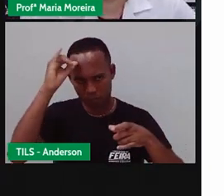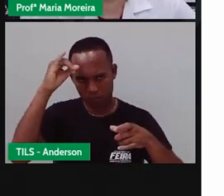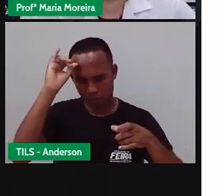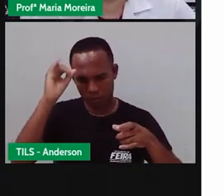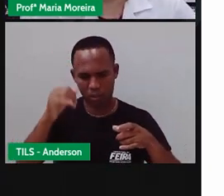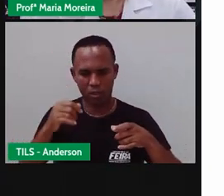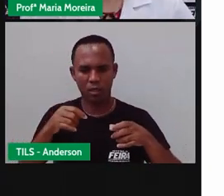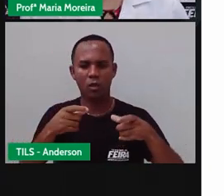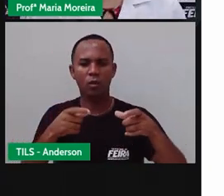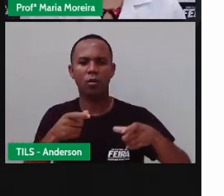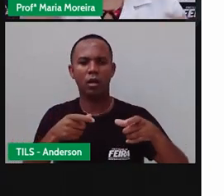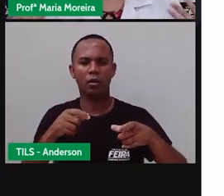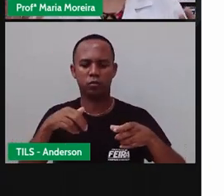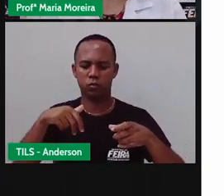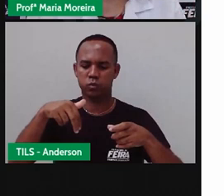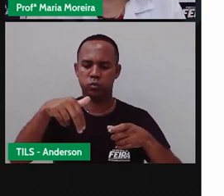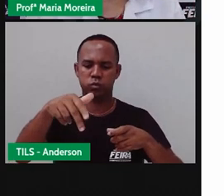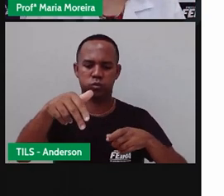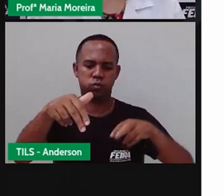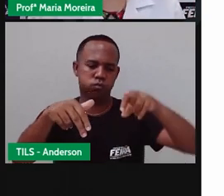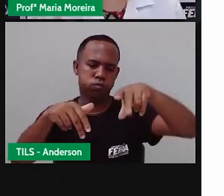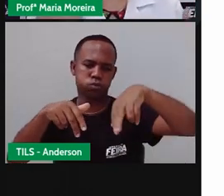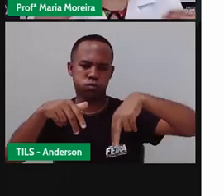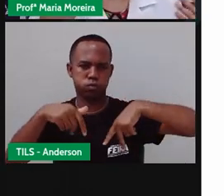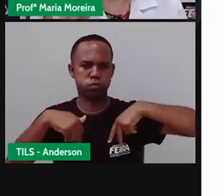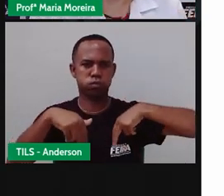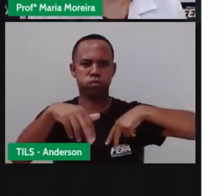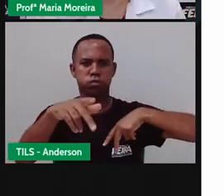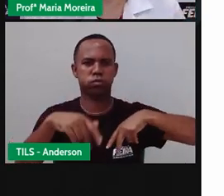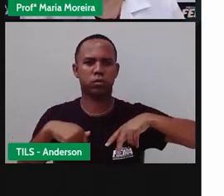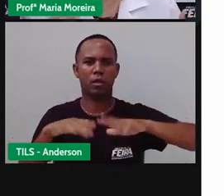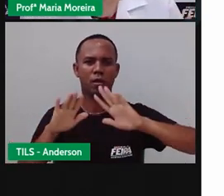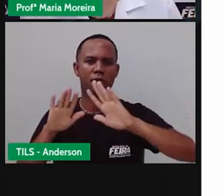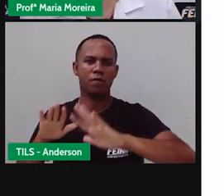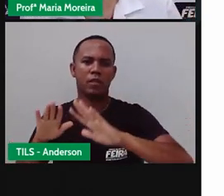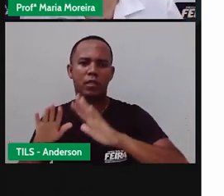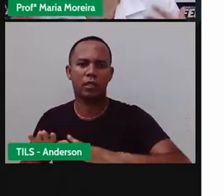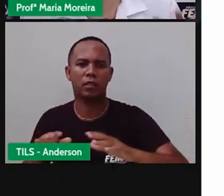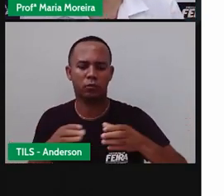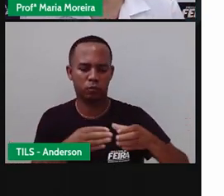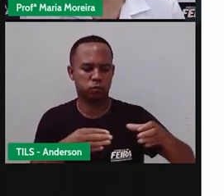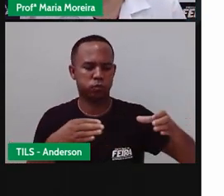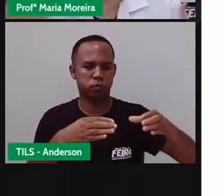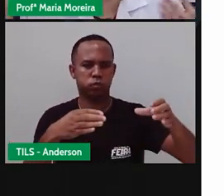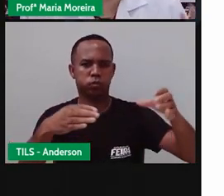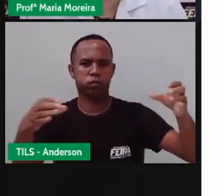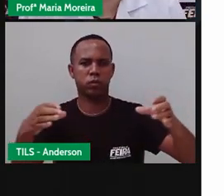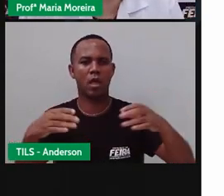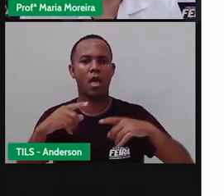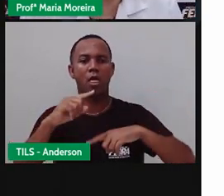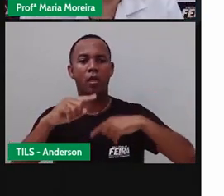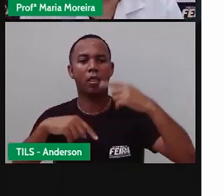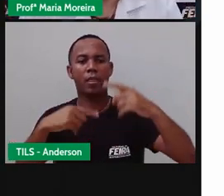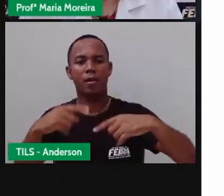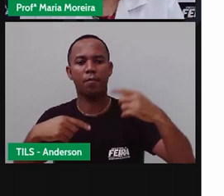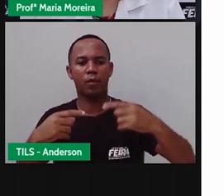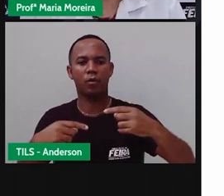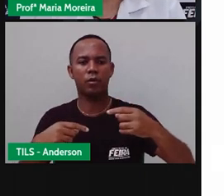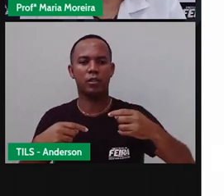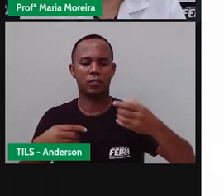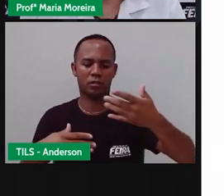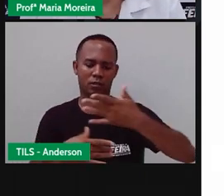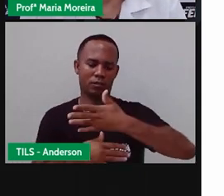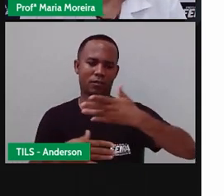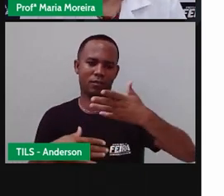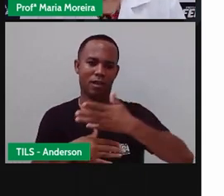passavam por ali. E as pessoas foram ficando, foram povoados, vilas, vilarejos. Até que se formou o quê? A